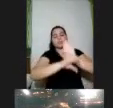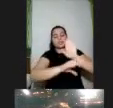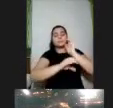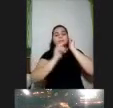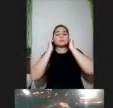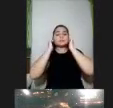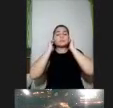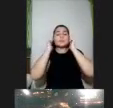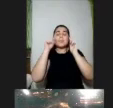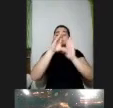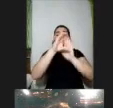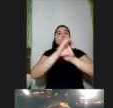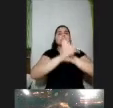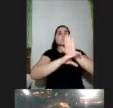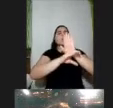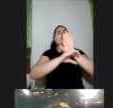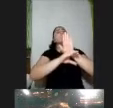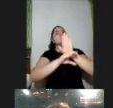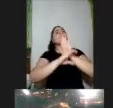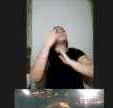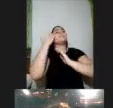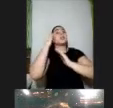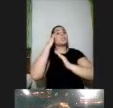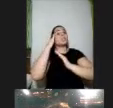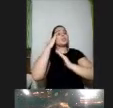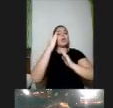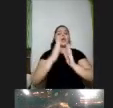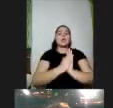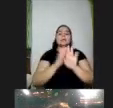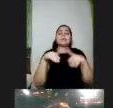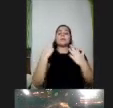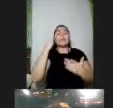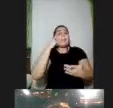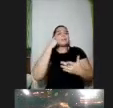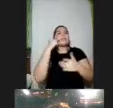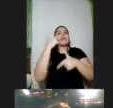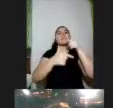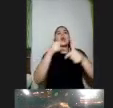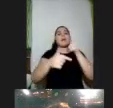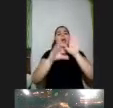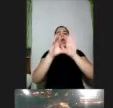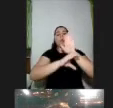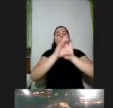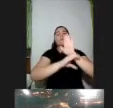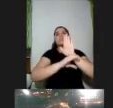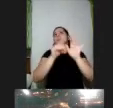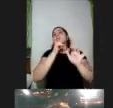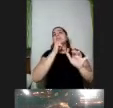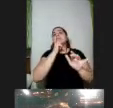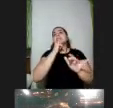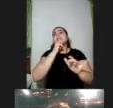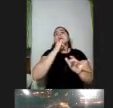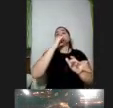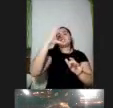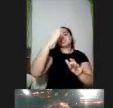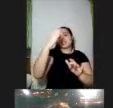sejam compreendidos então quando a gente pensa que vai trabalhar por exemplo com conceitos de ciência você ter modelos